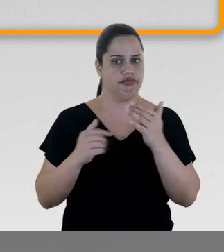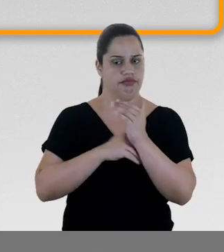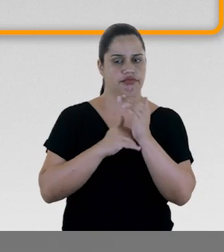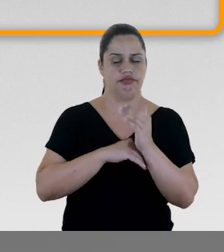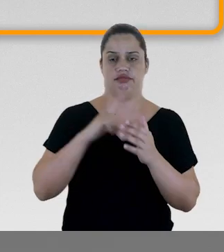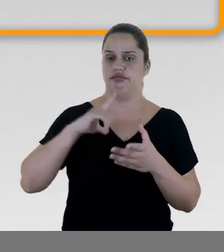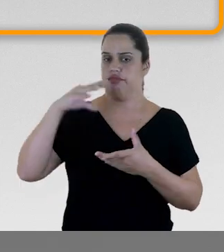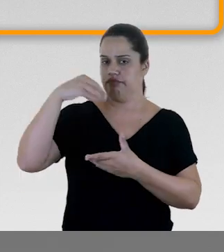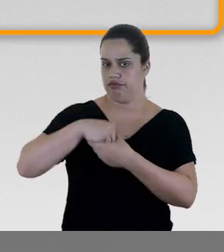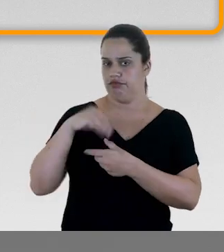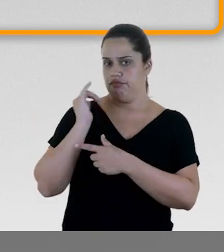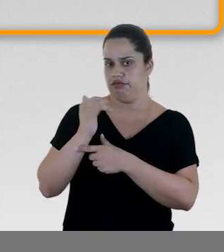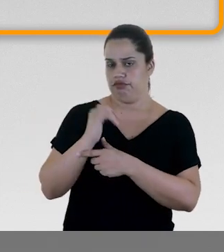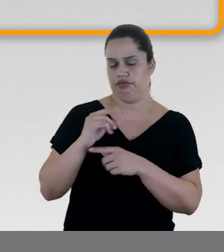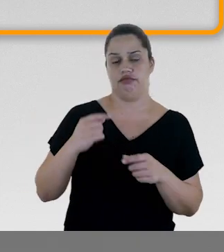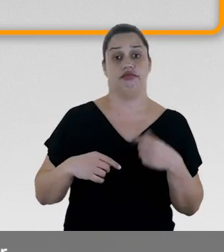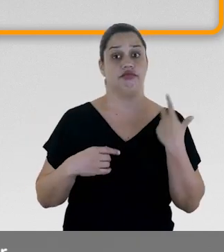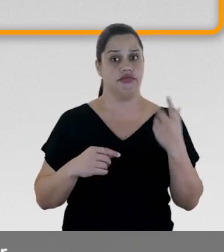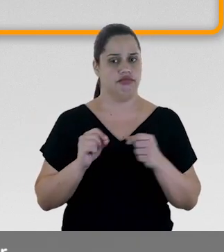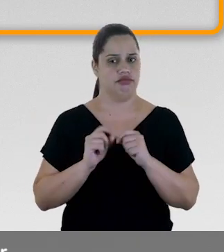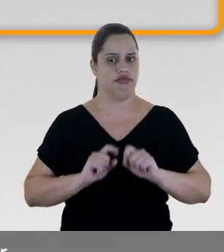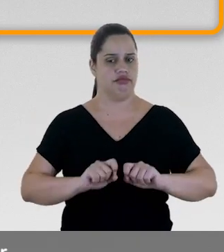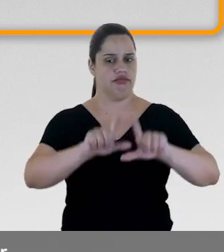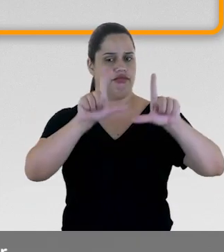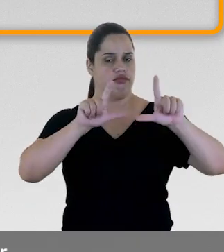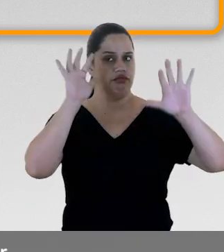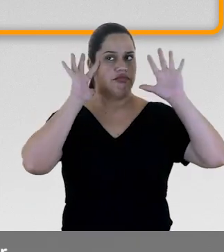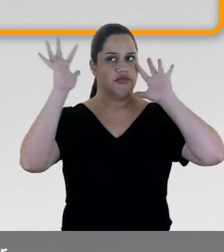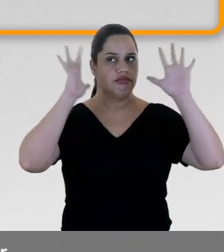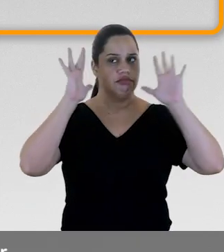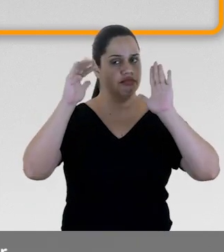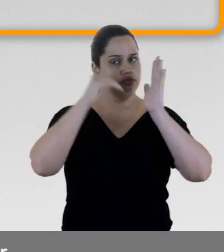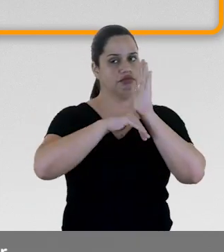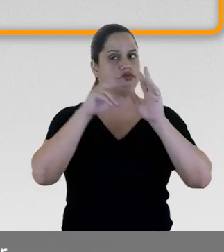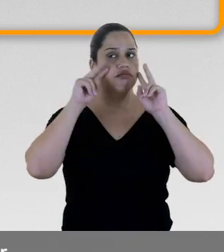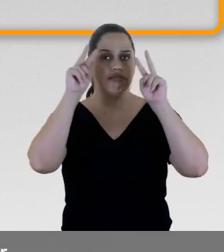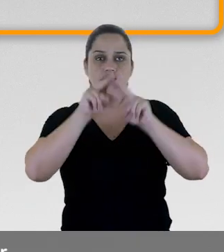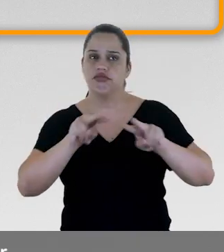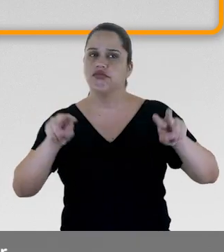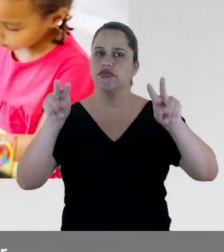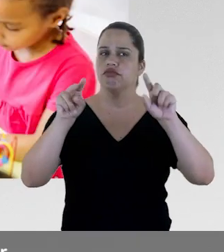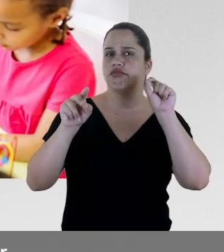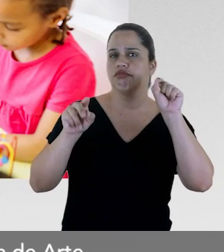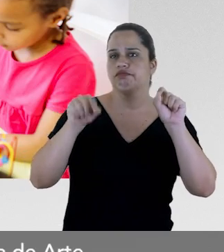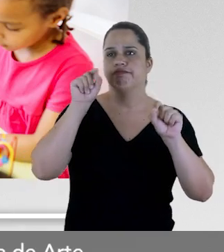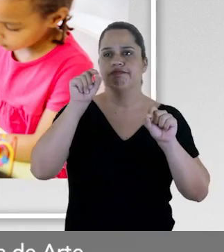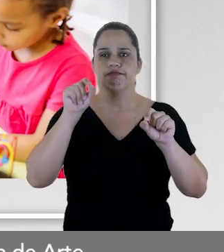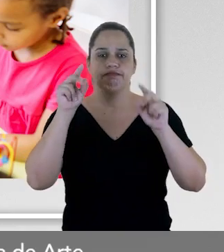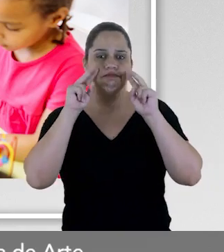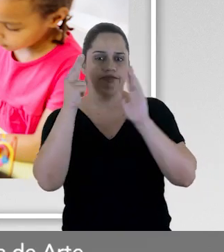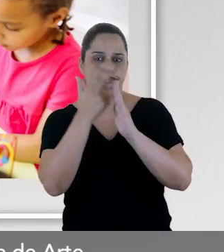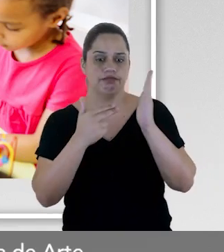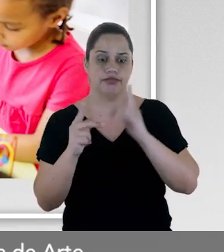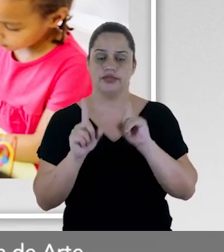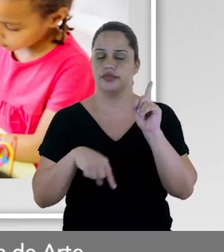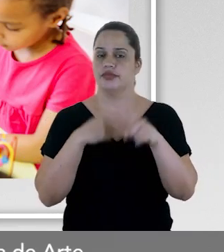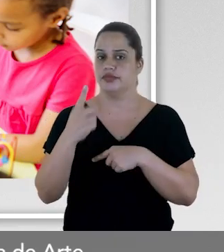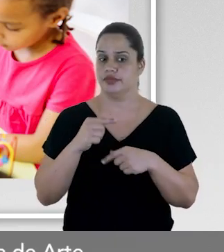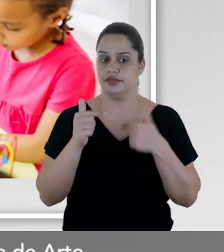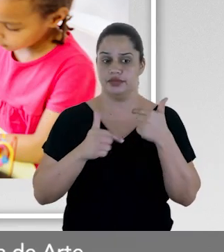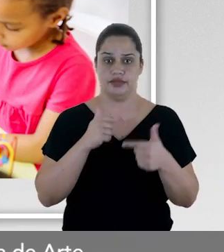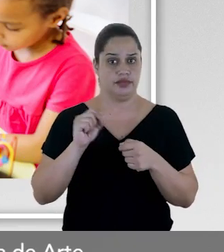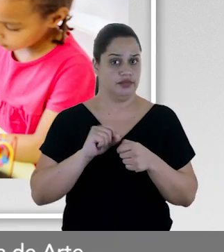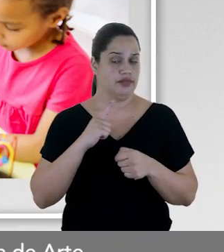fantásticos das narrativas, deixando espaço para a imaginação do leitor. Em seguida, em um